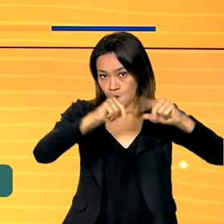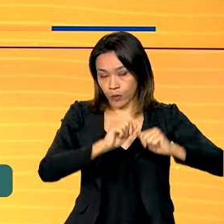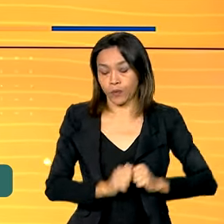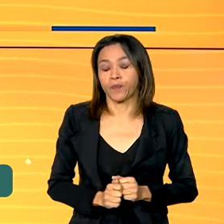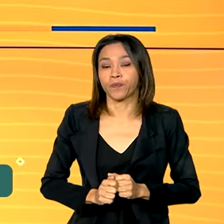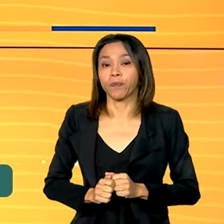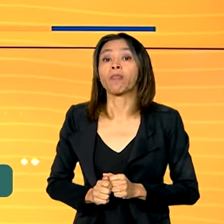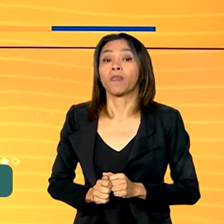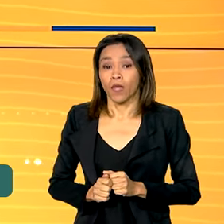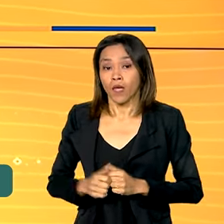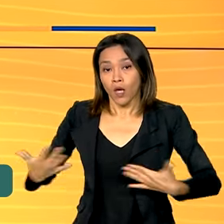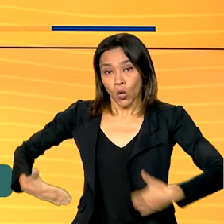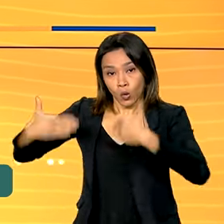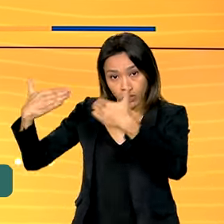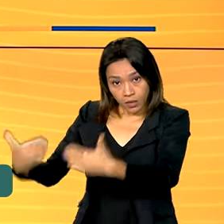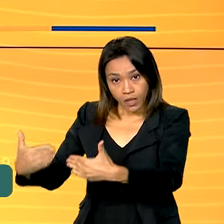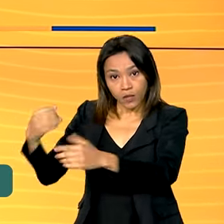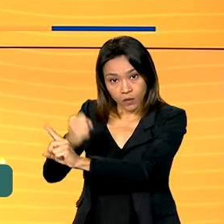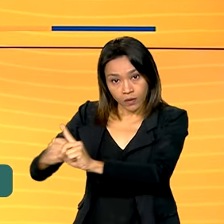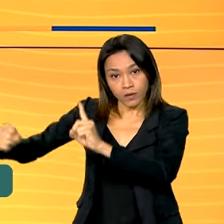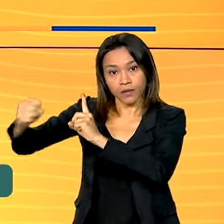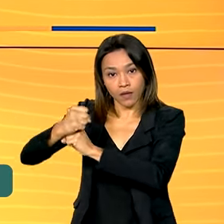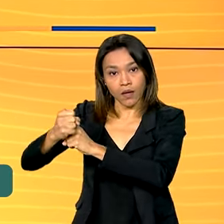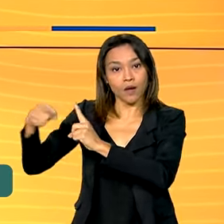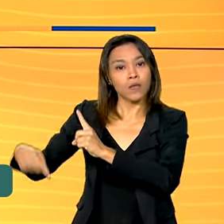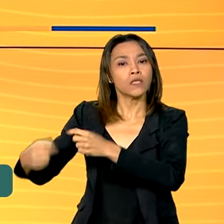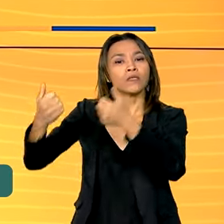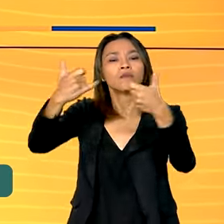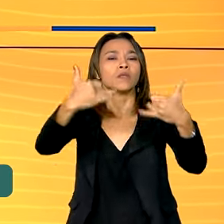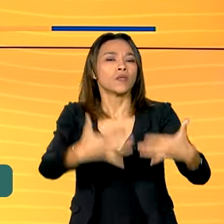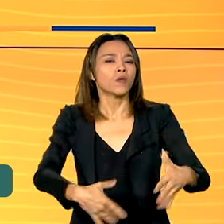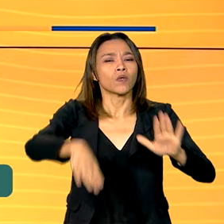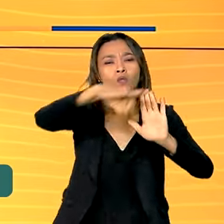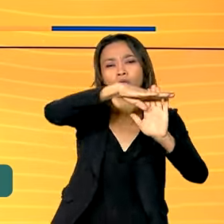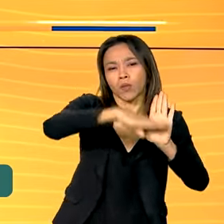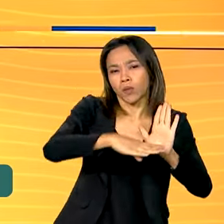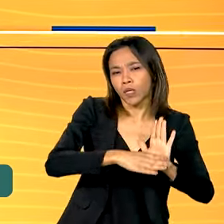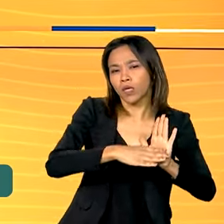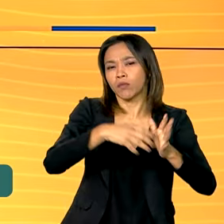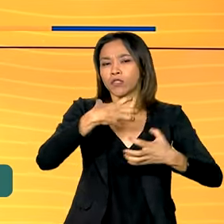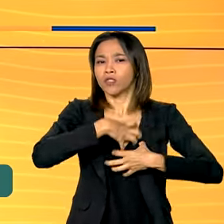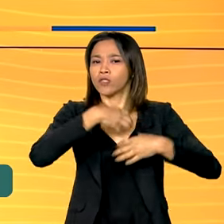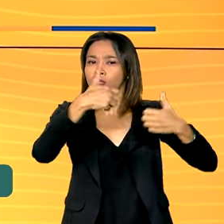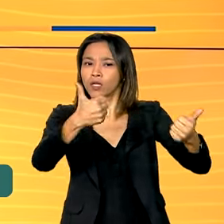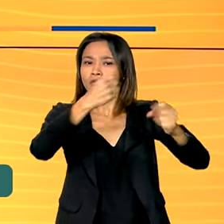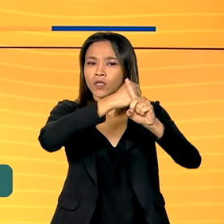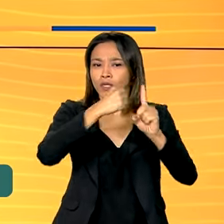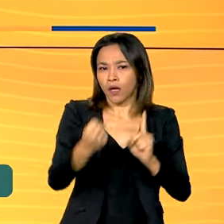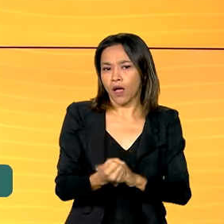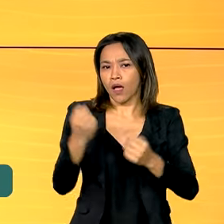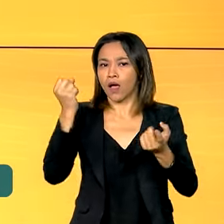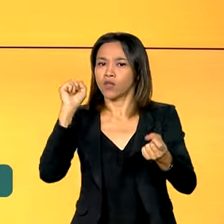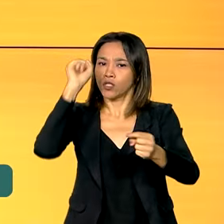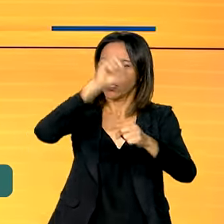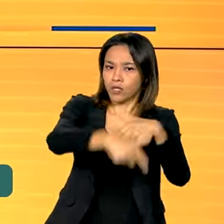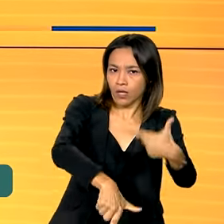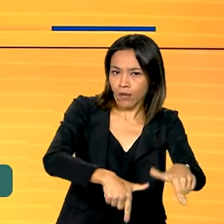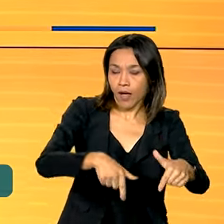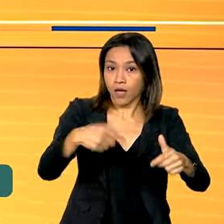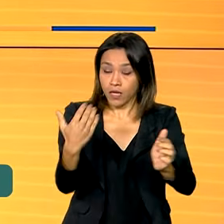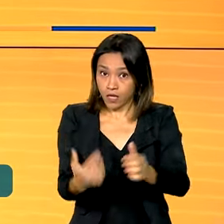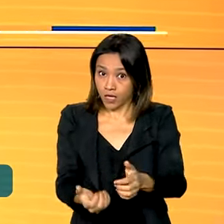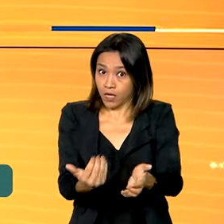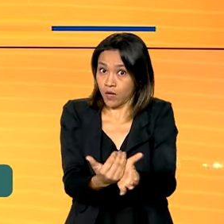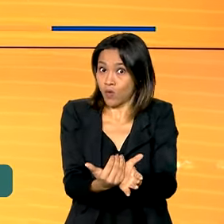Ministério do Desenvolvimento Social, programas de bem-estar social, políticas de amplo emprego e o aumento da massa